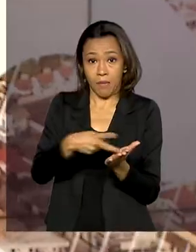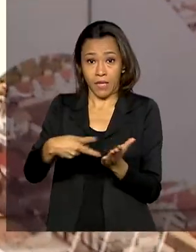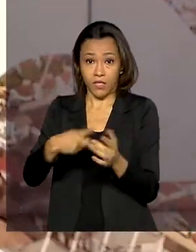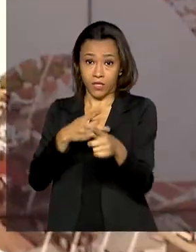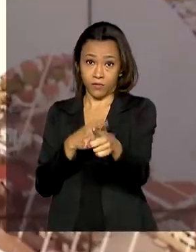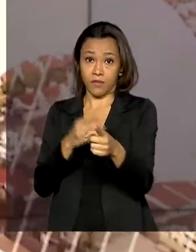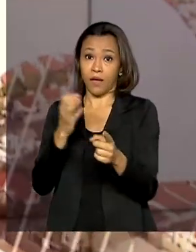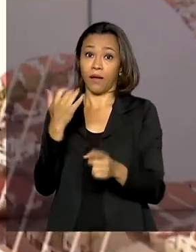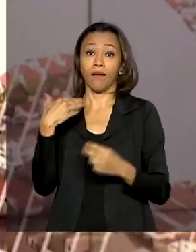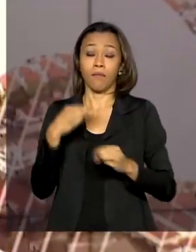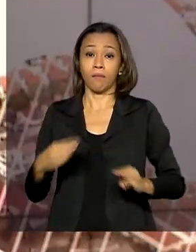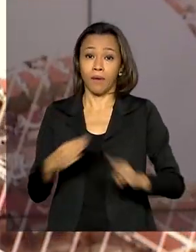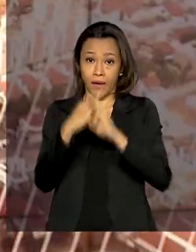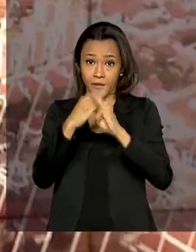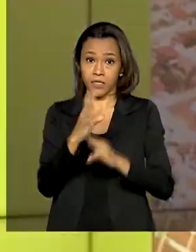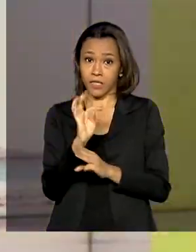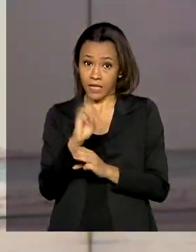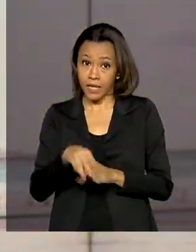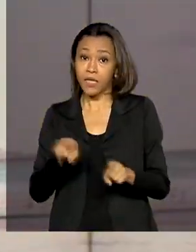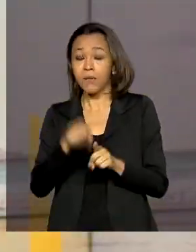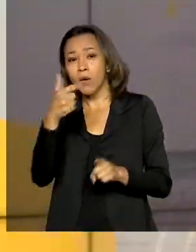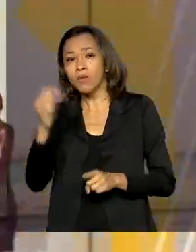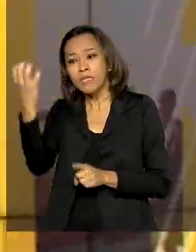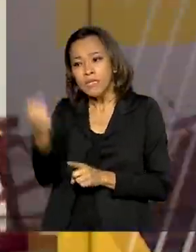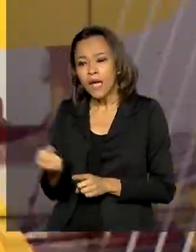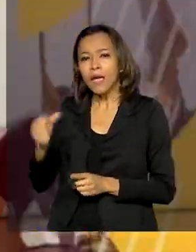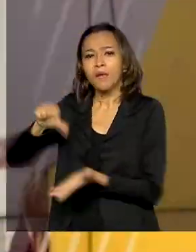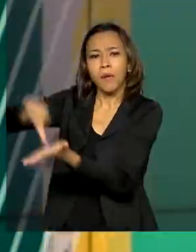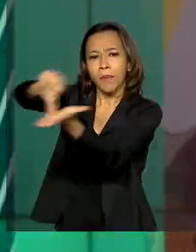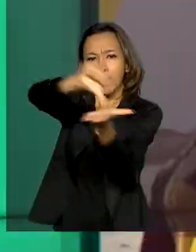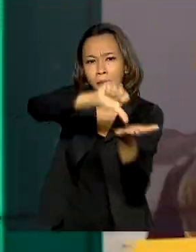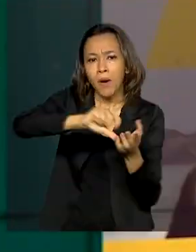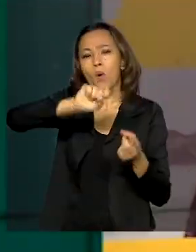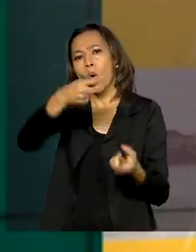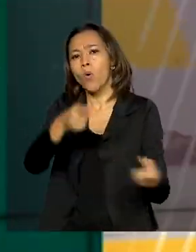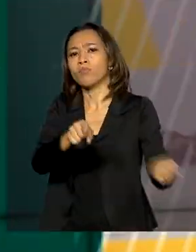e o saque nas lotéricas correspondentes Caixa Aqui ou nas agências.